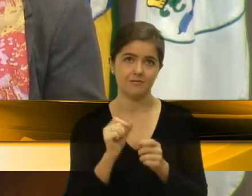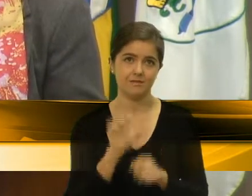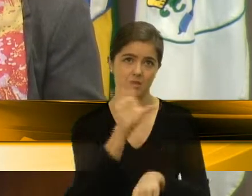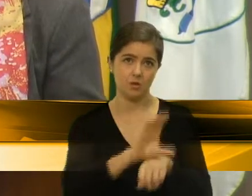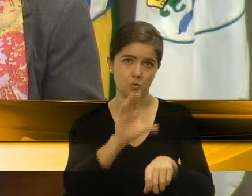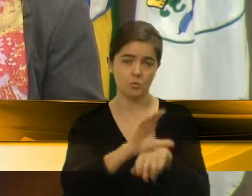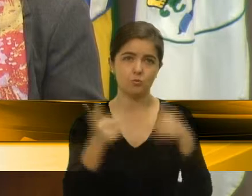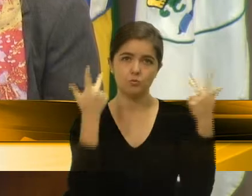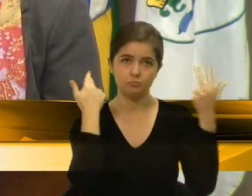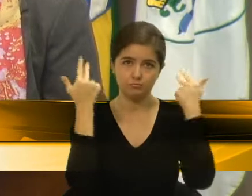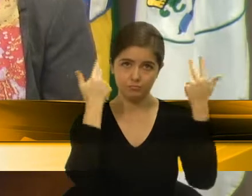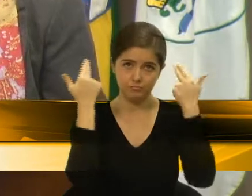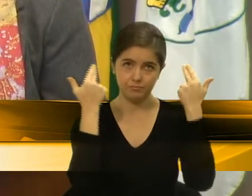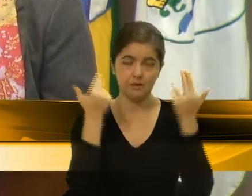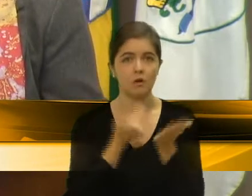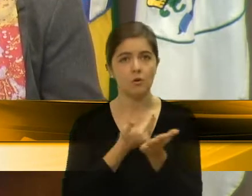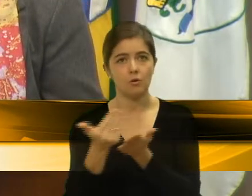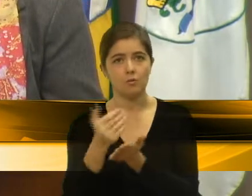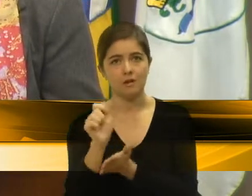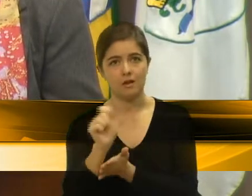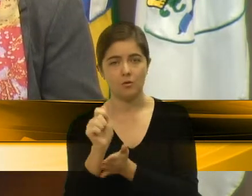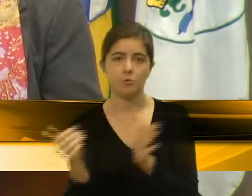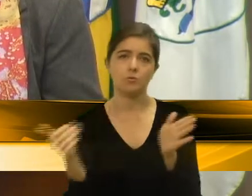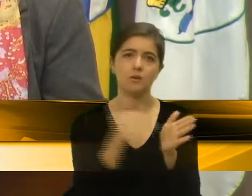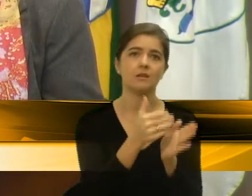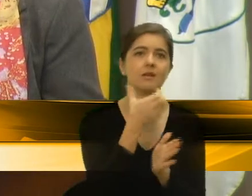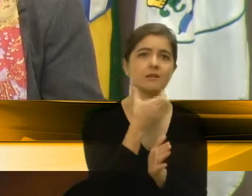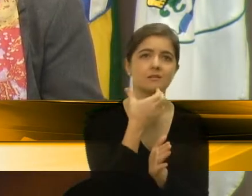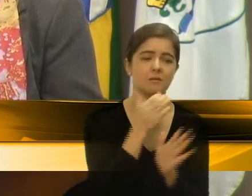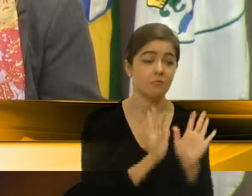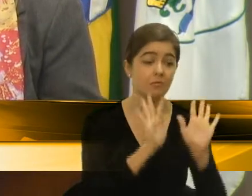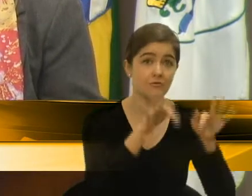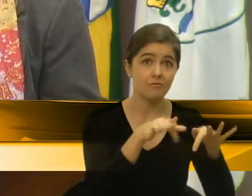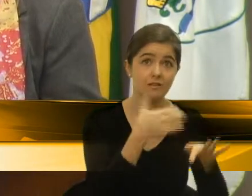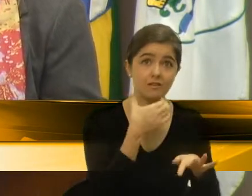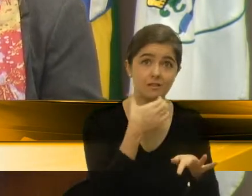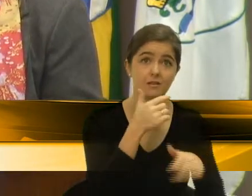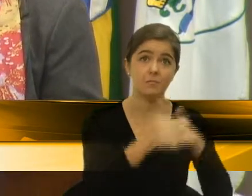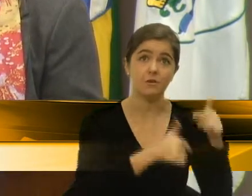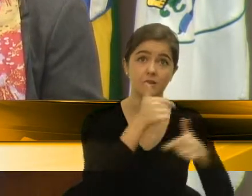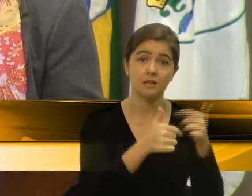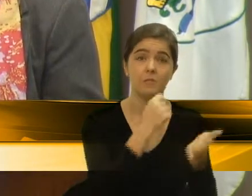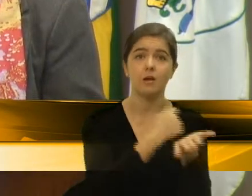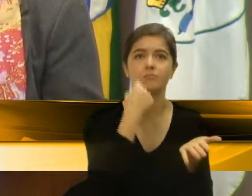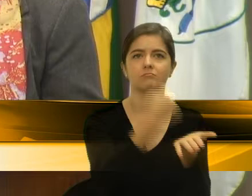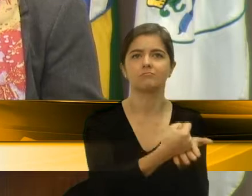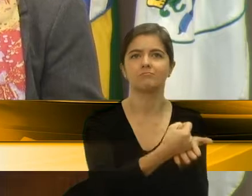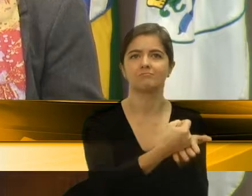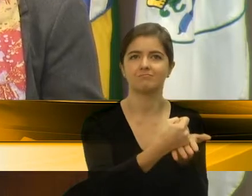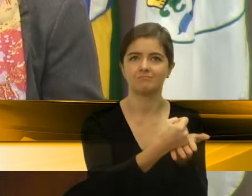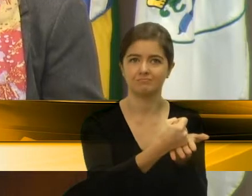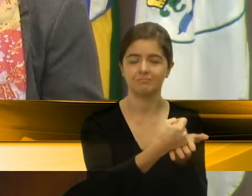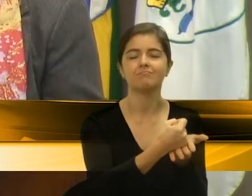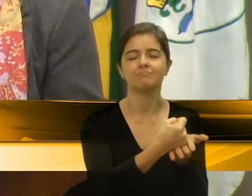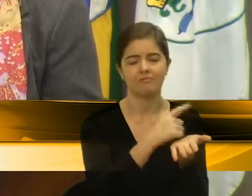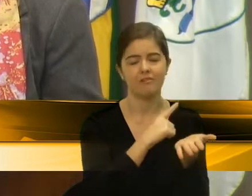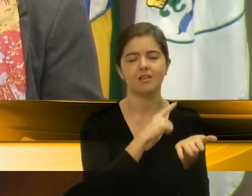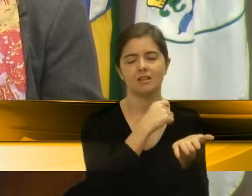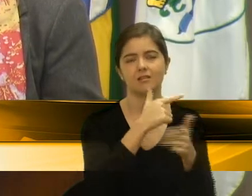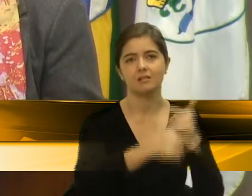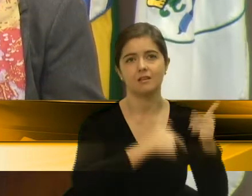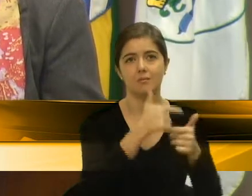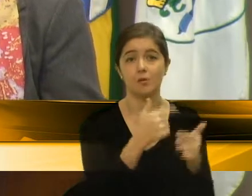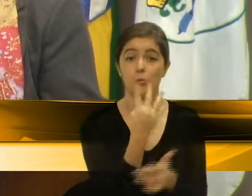finalizam em dezembro, e essas mesmas pessoas, em dezembro, finalizam com o trabalho e carteira assinada. Terá um projeto piloto de quatro